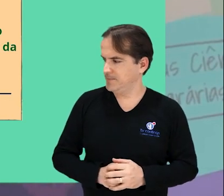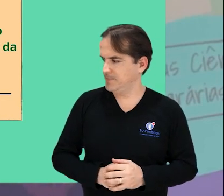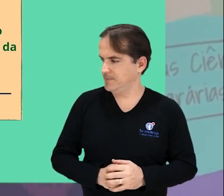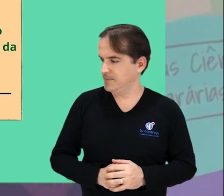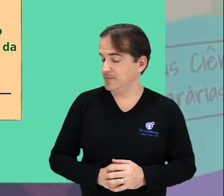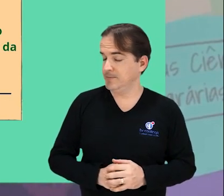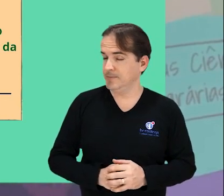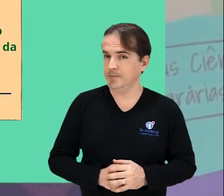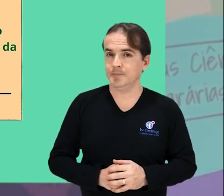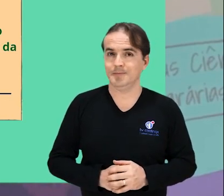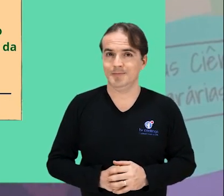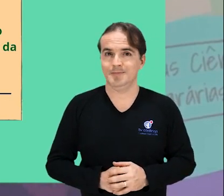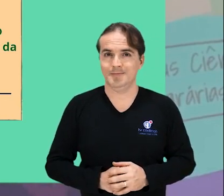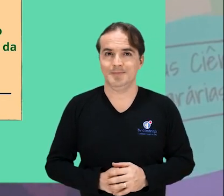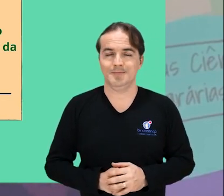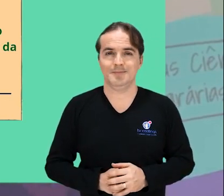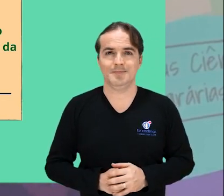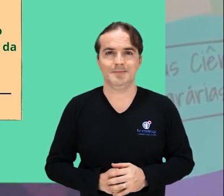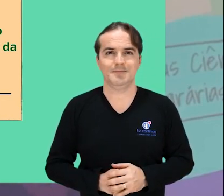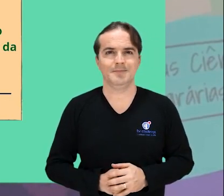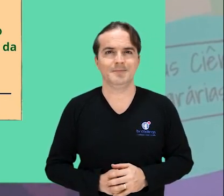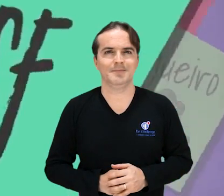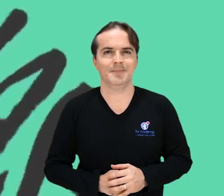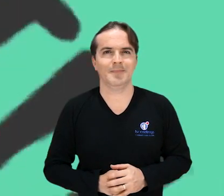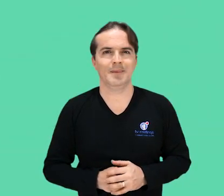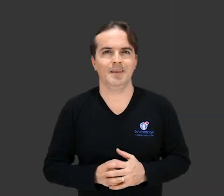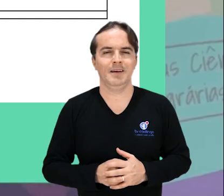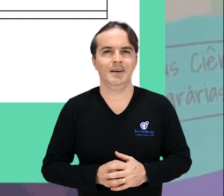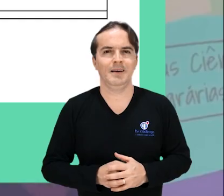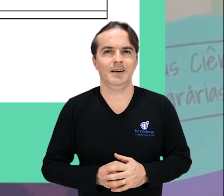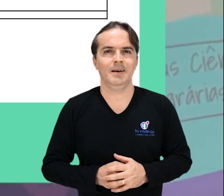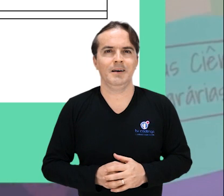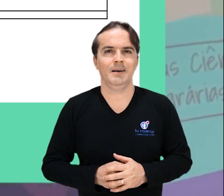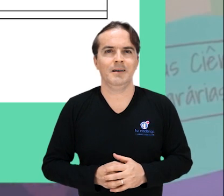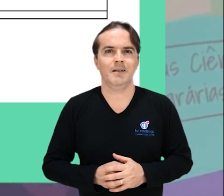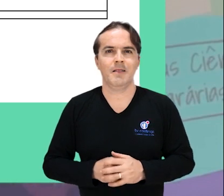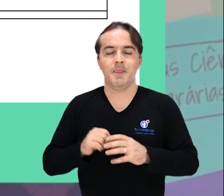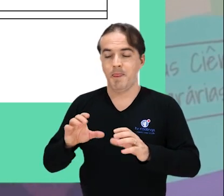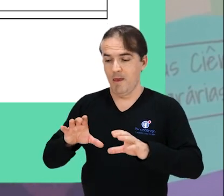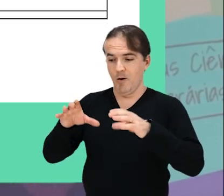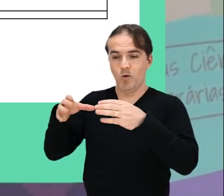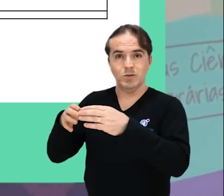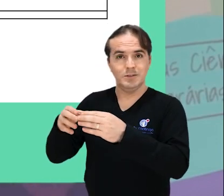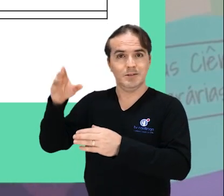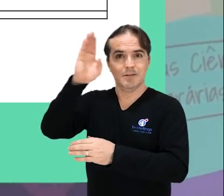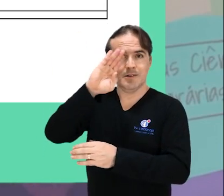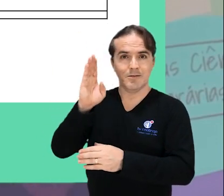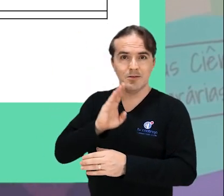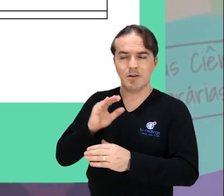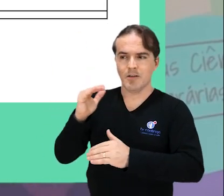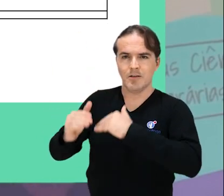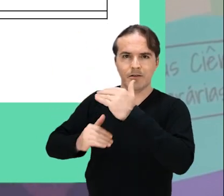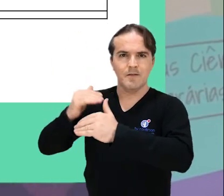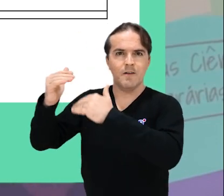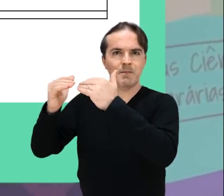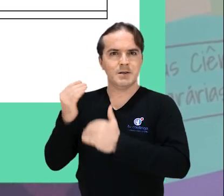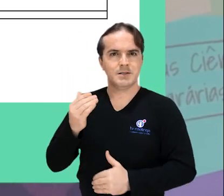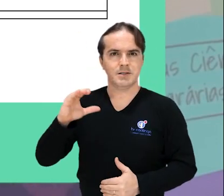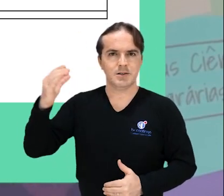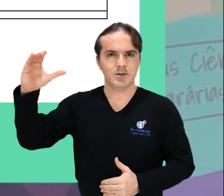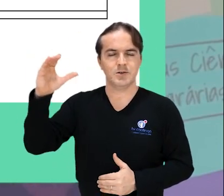.br.estudante. O Conselho Nacional de Desenvolvimento